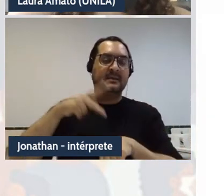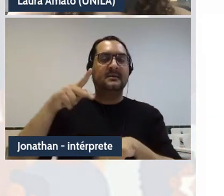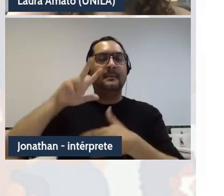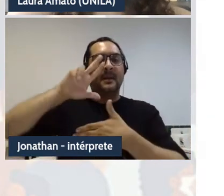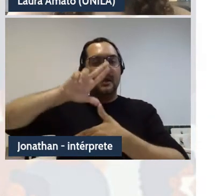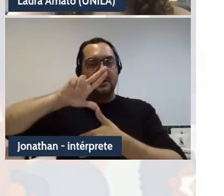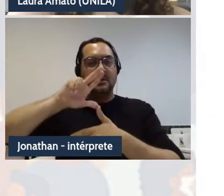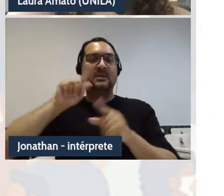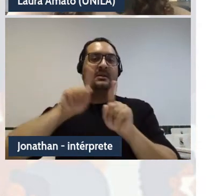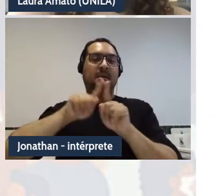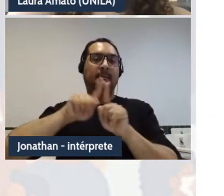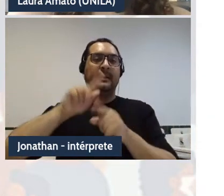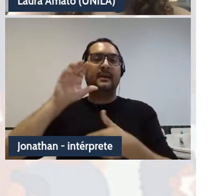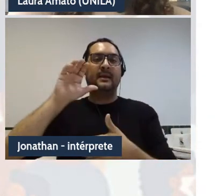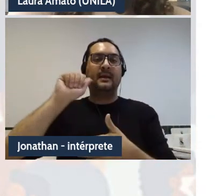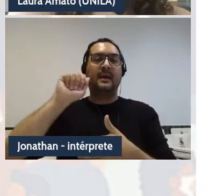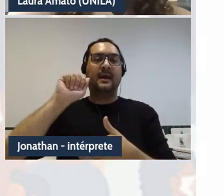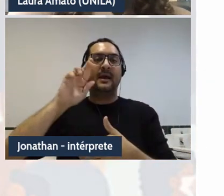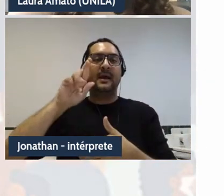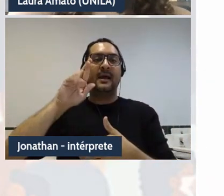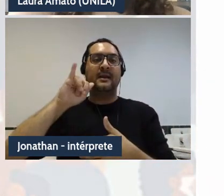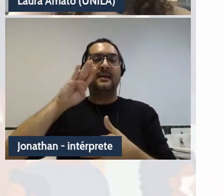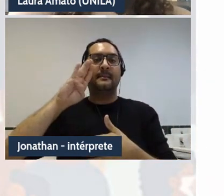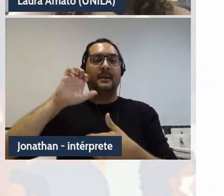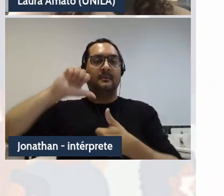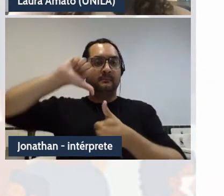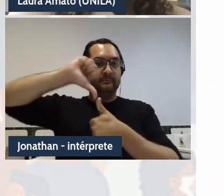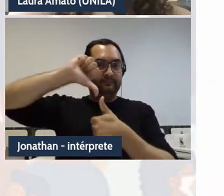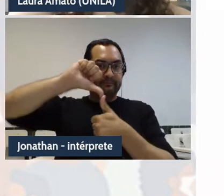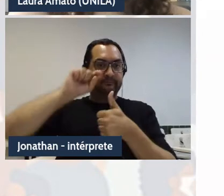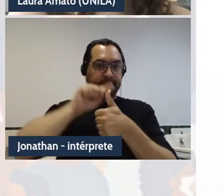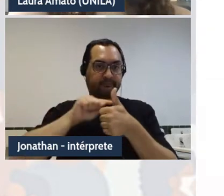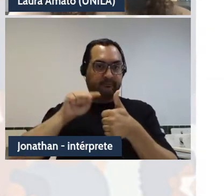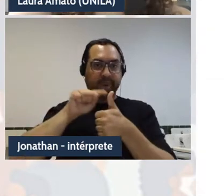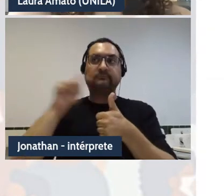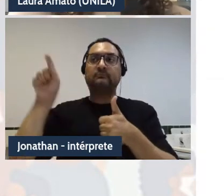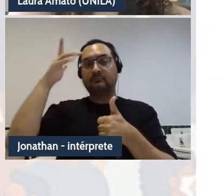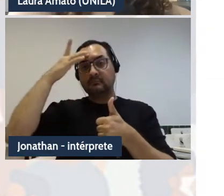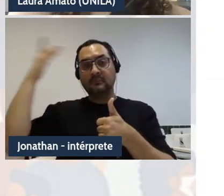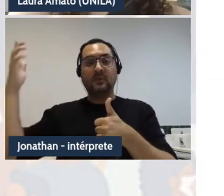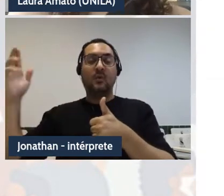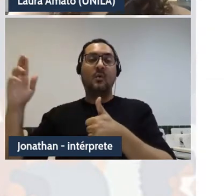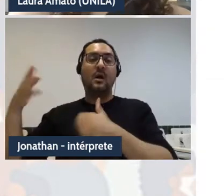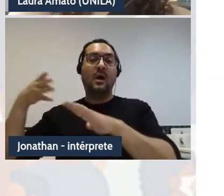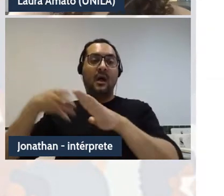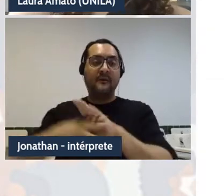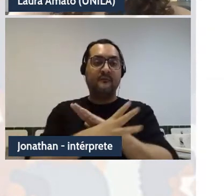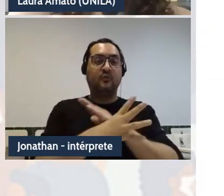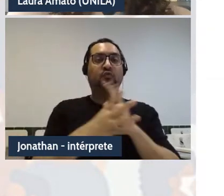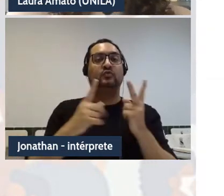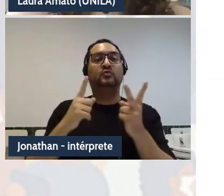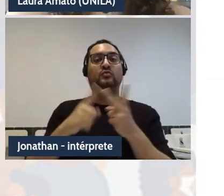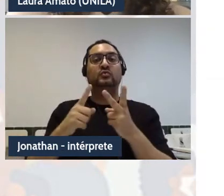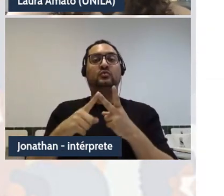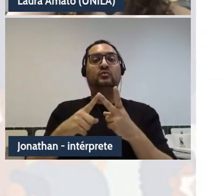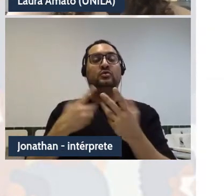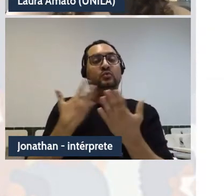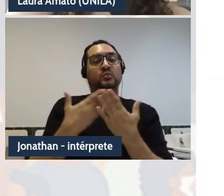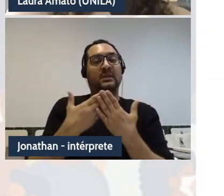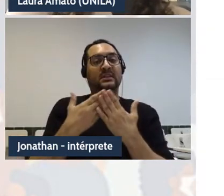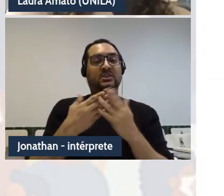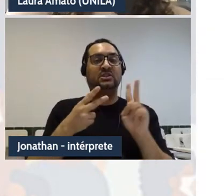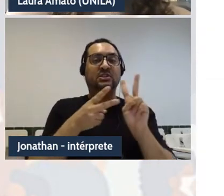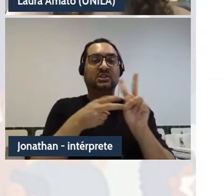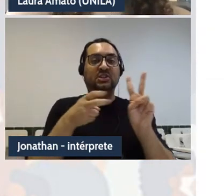assim como a vinda de estudantes refugiados portadores de visto humanitário e estudantes indígenas. Cabe